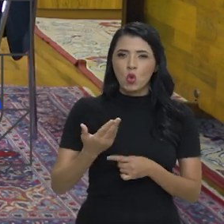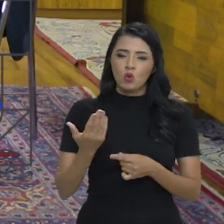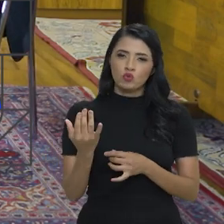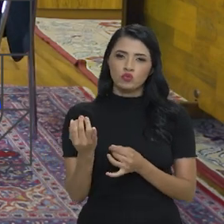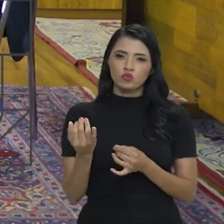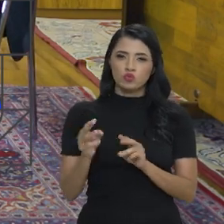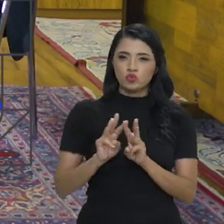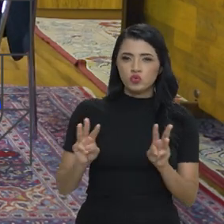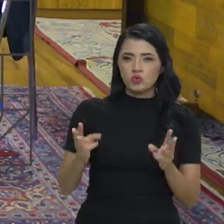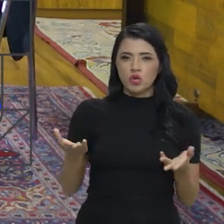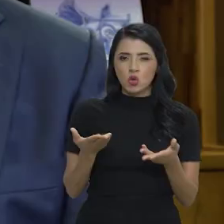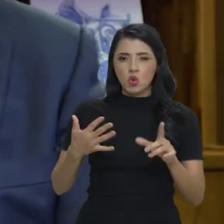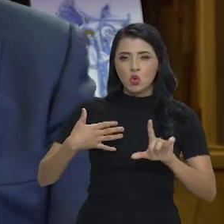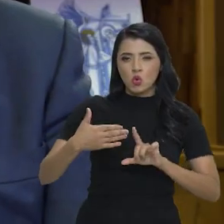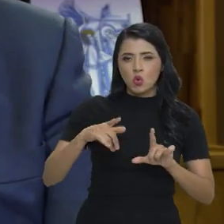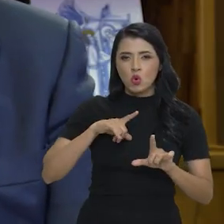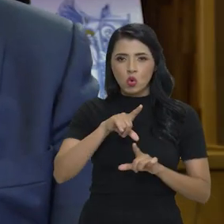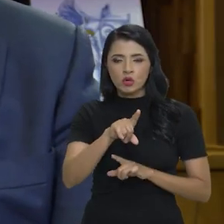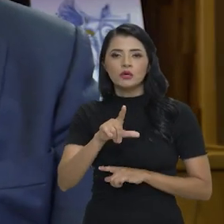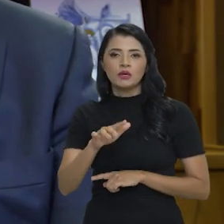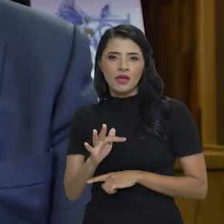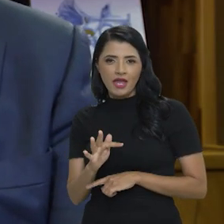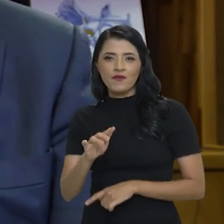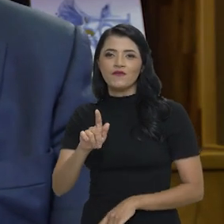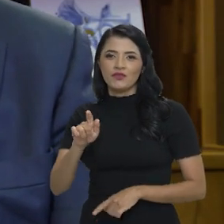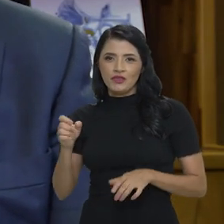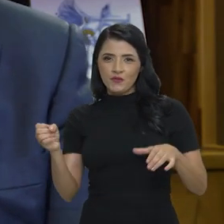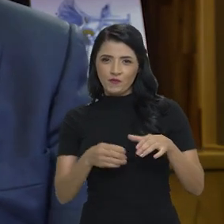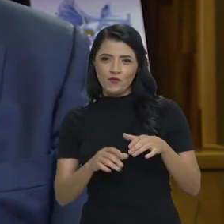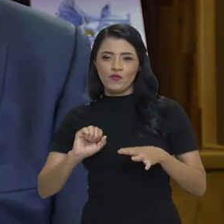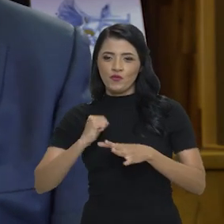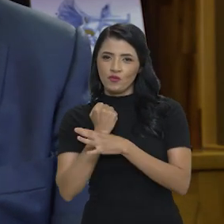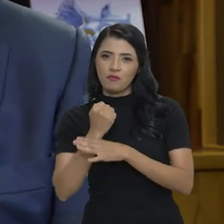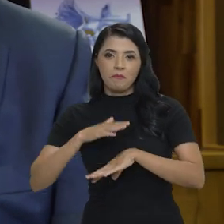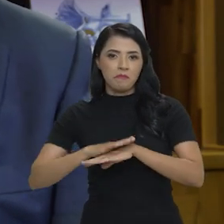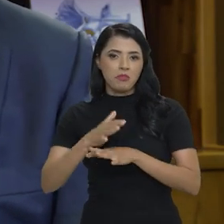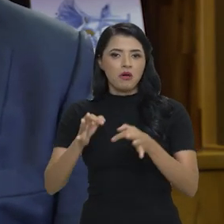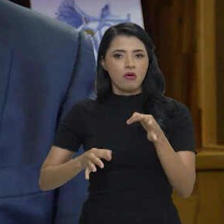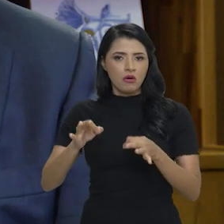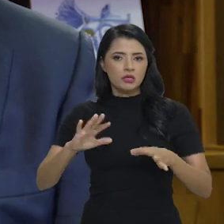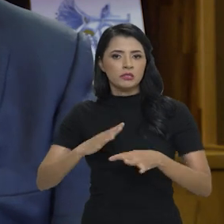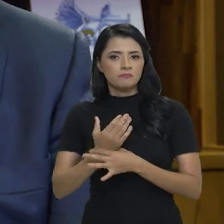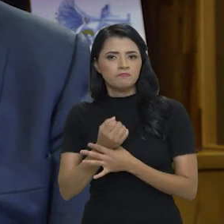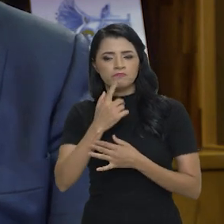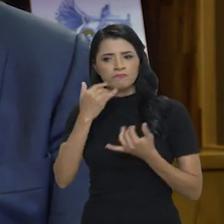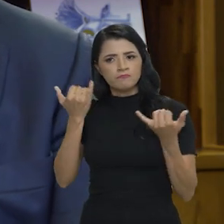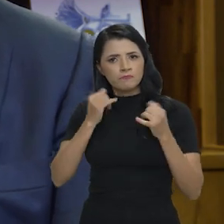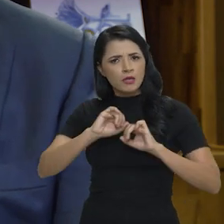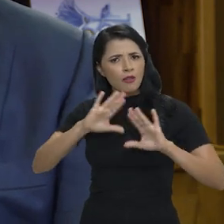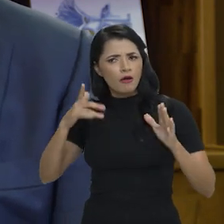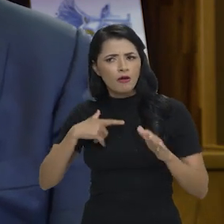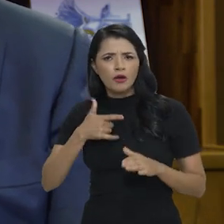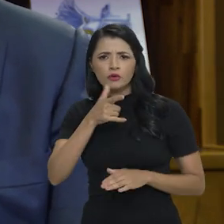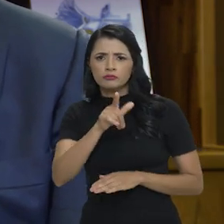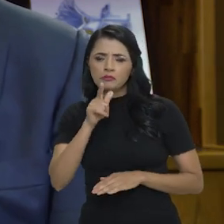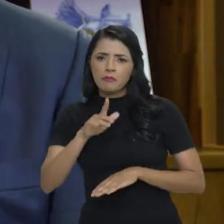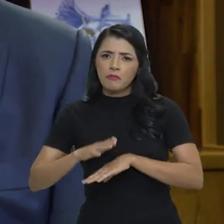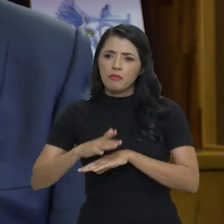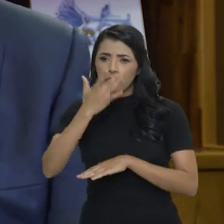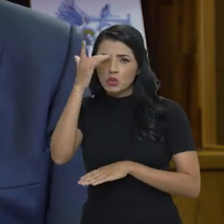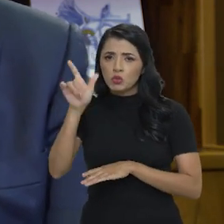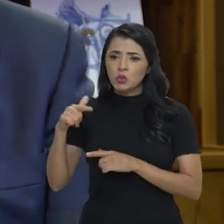modernização na gestão do fundo de garantia com maior segurança jurídica, mais transparência e mais